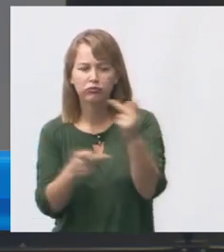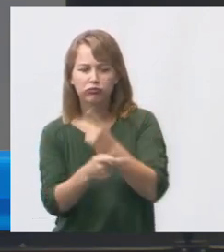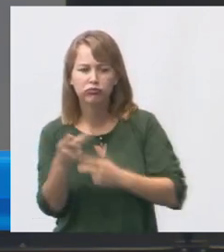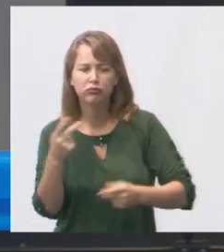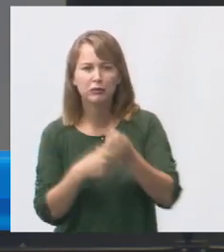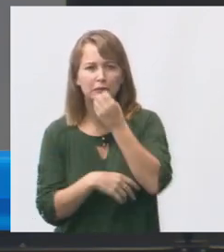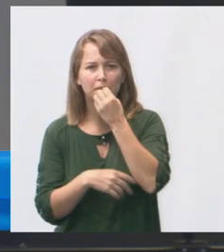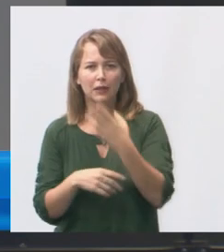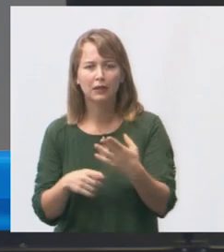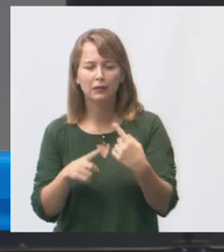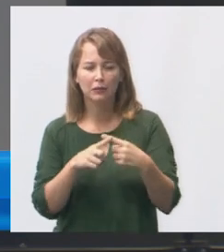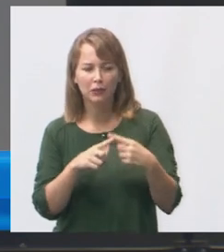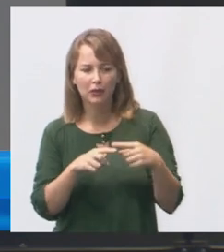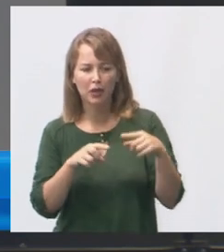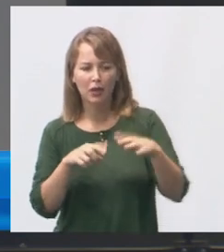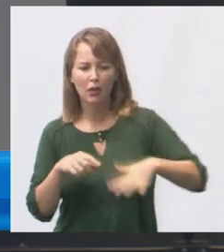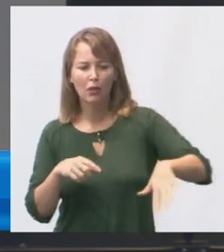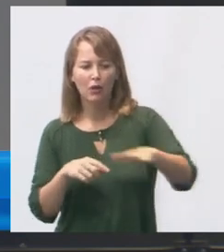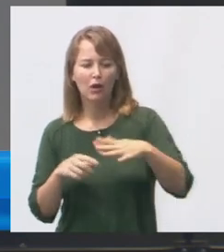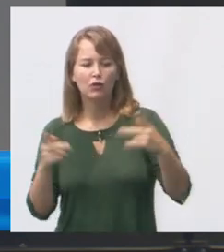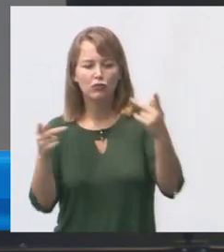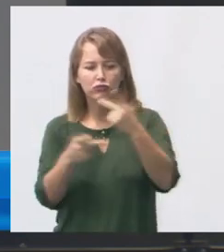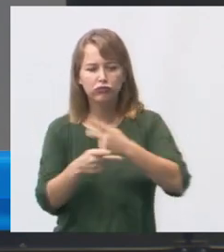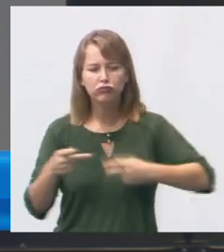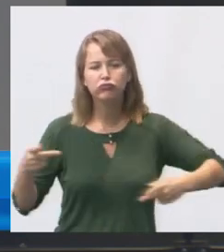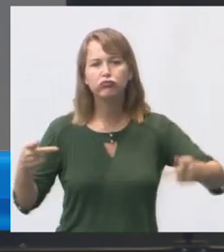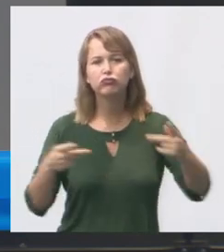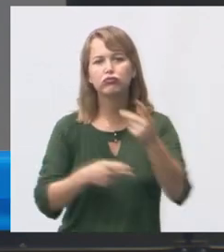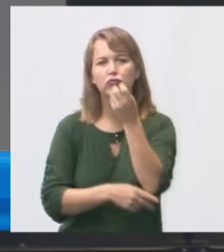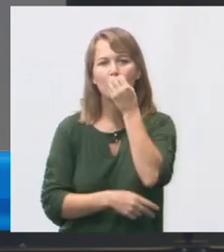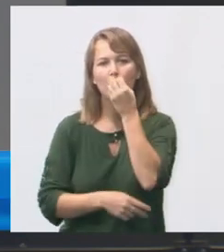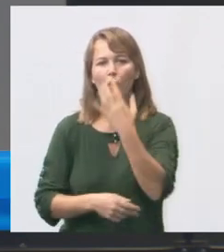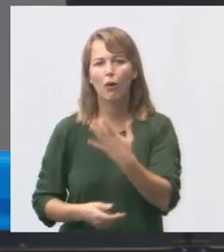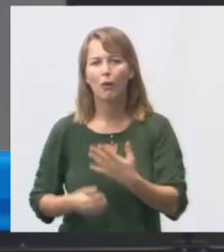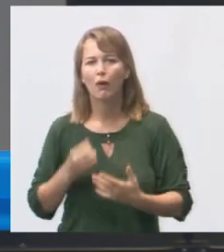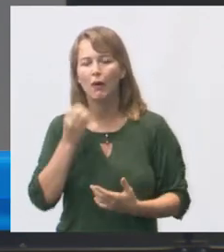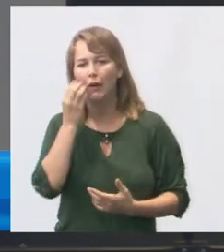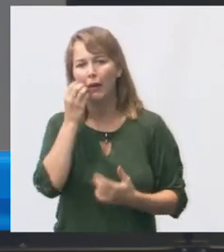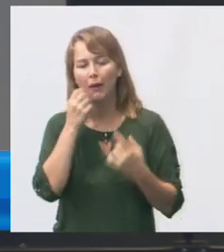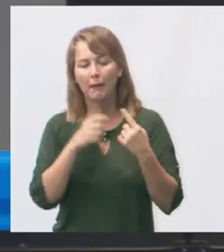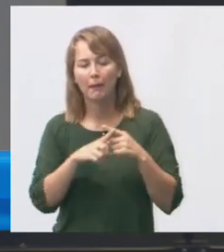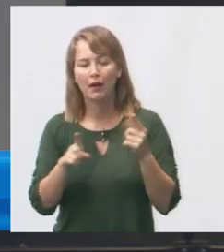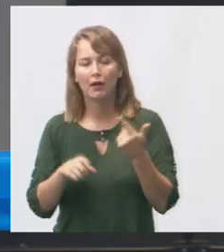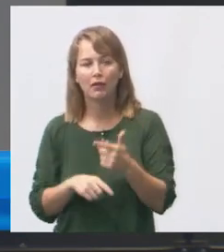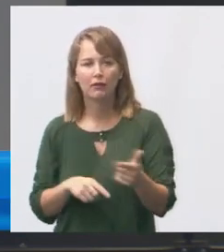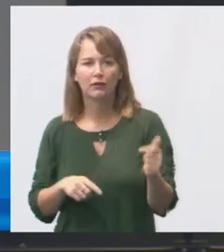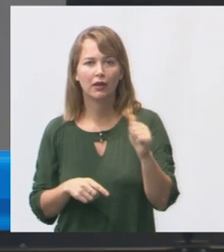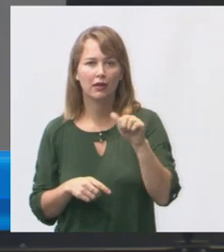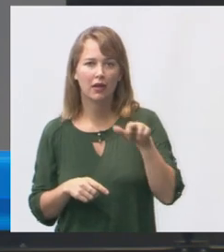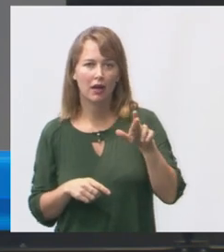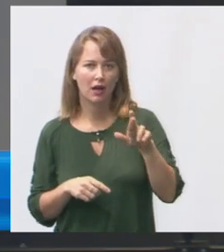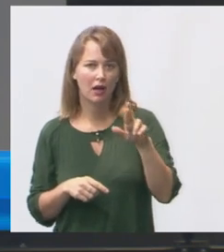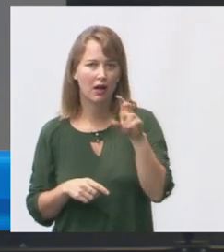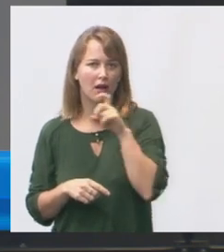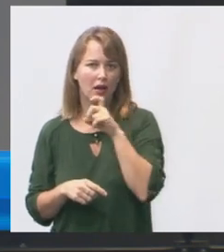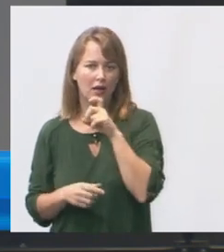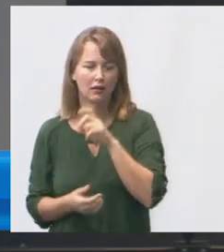então ali tem uma circulação muito boa de ventilação mas não tem ar-condicionado